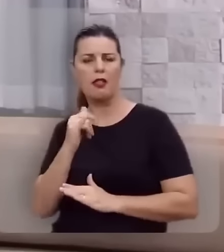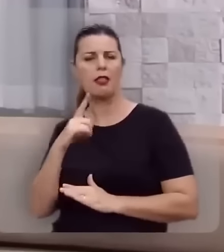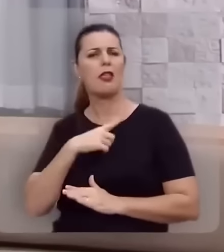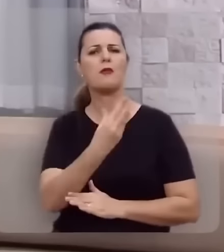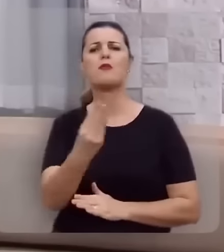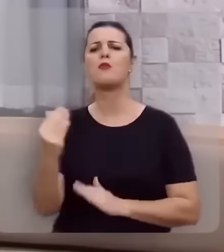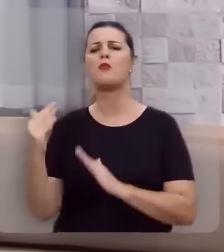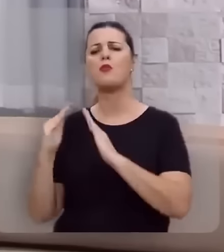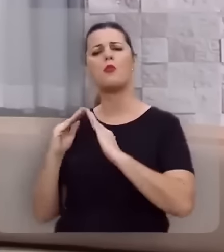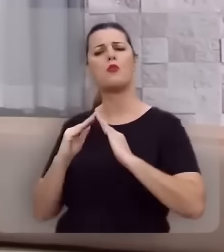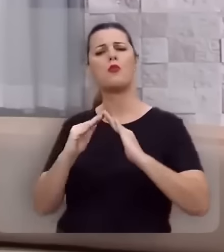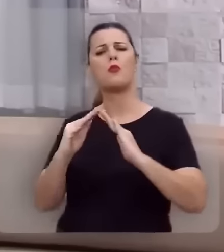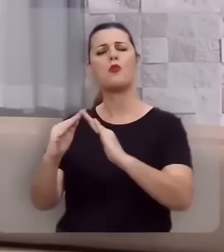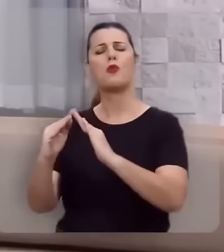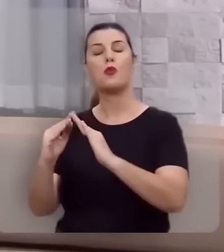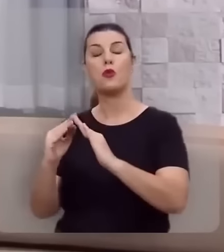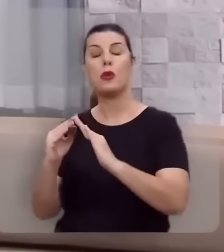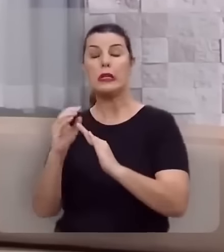meu pai há muitas moradas.